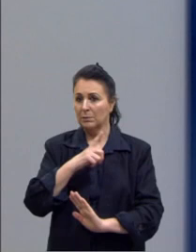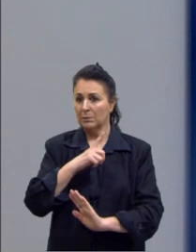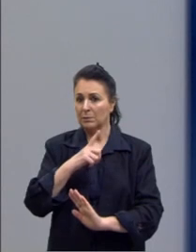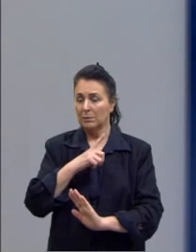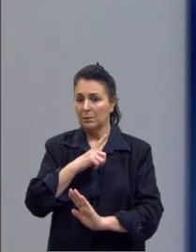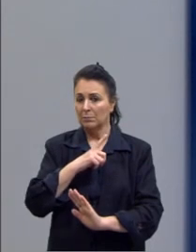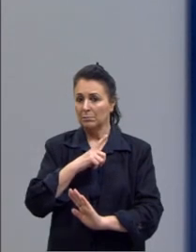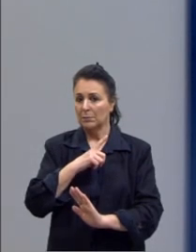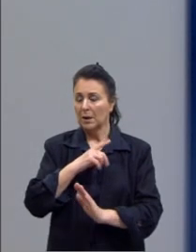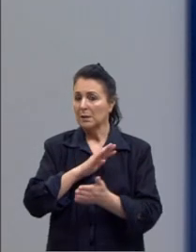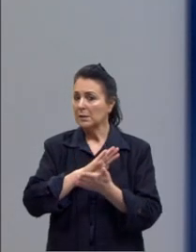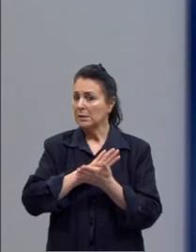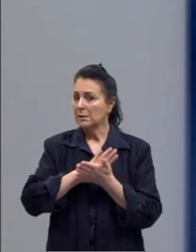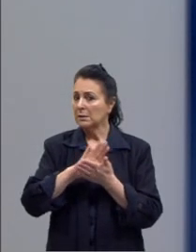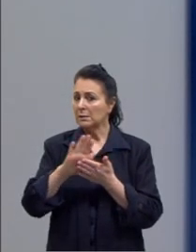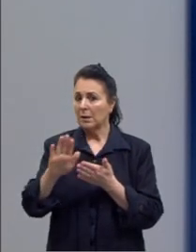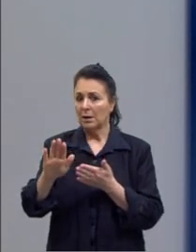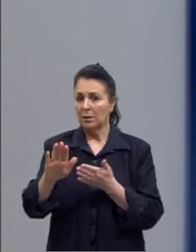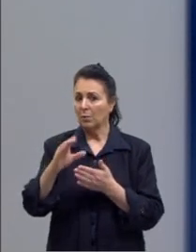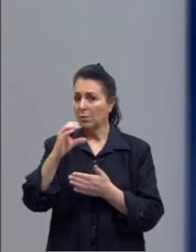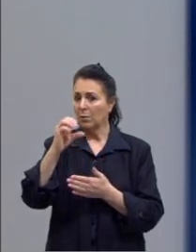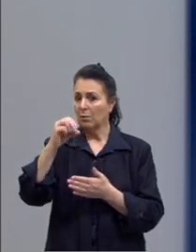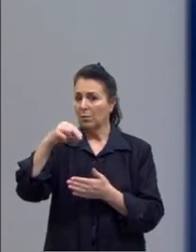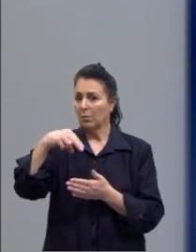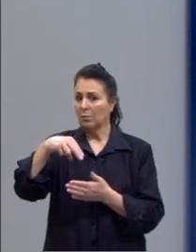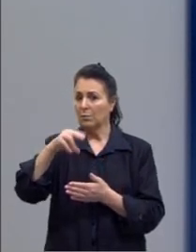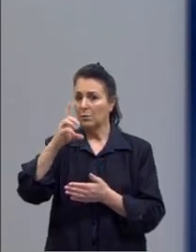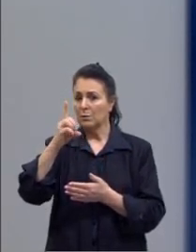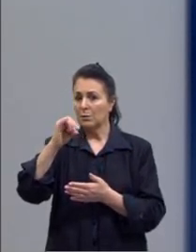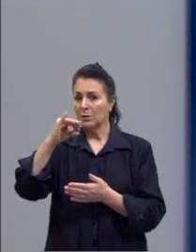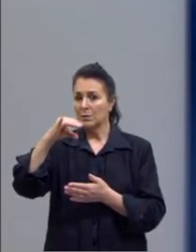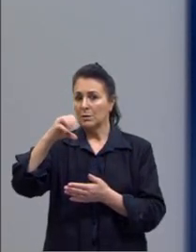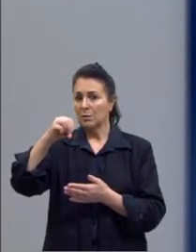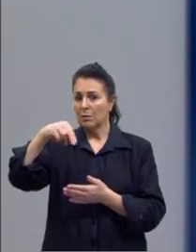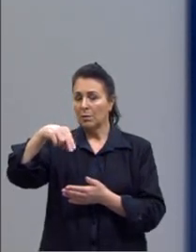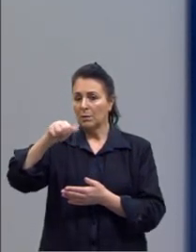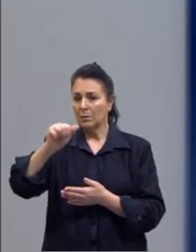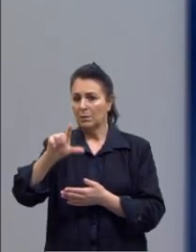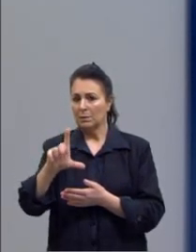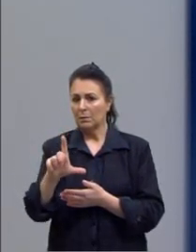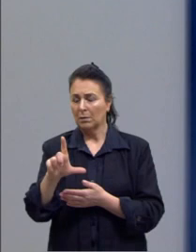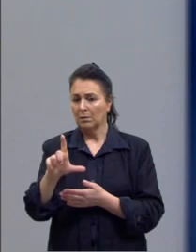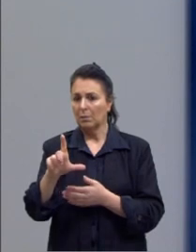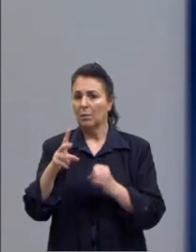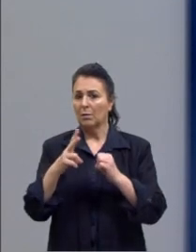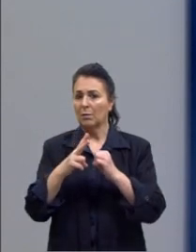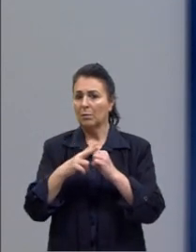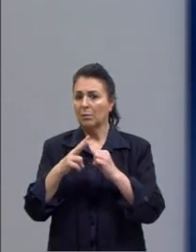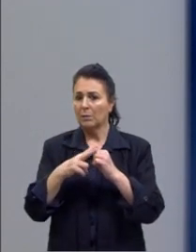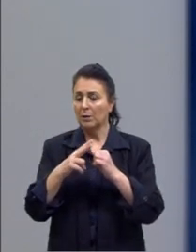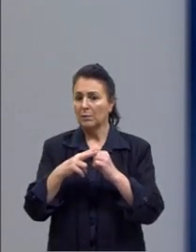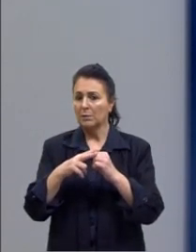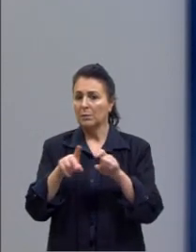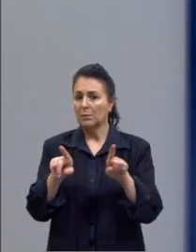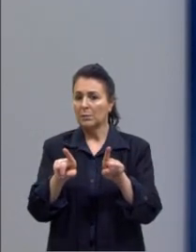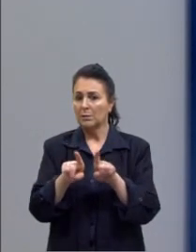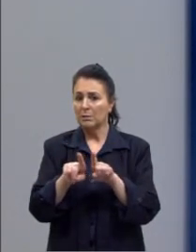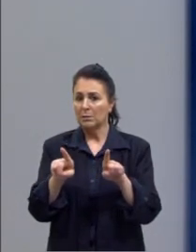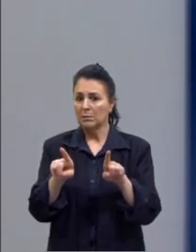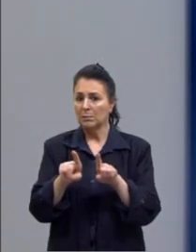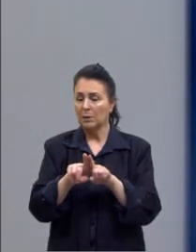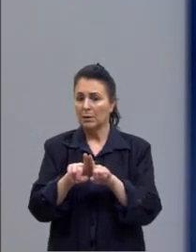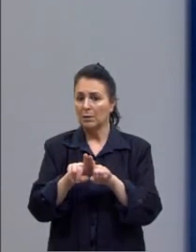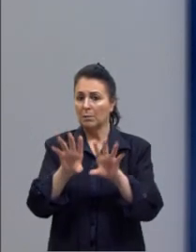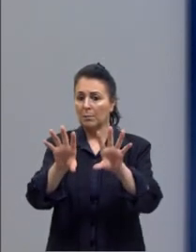condicional aqui? Porque os meus verbos estão todos no presente, ó. Take, give, né? O verbo pegar, o verbo dar.